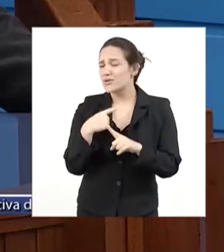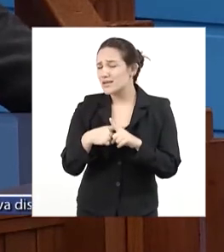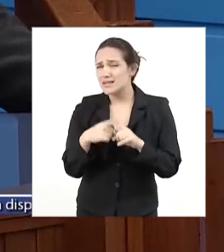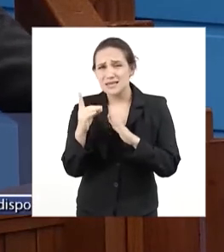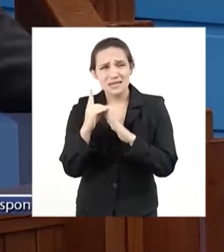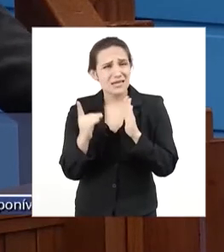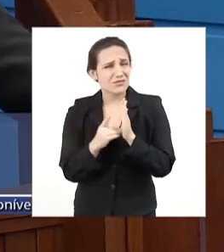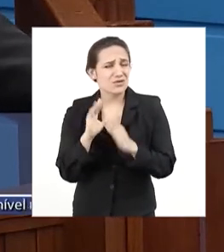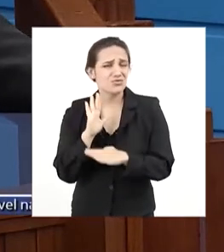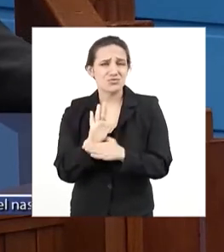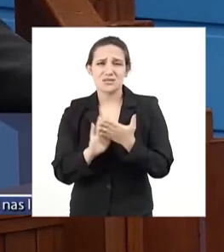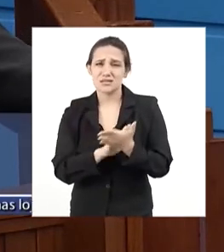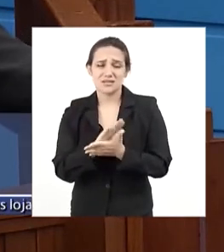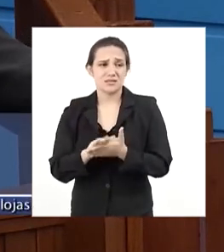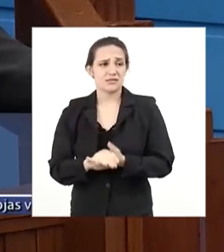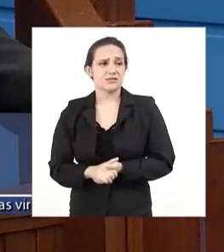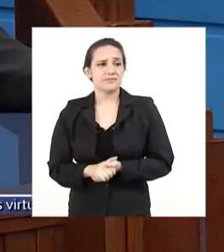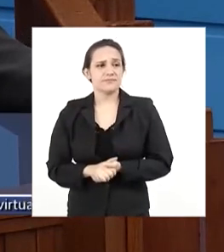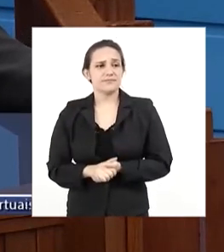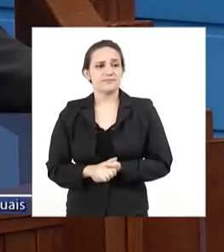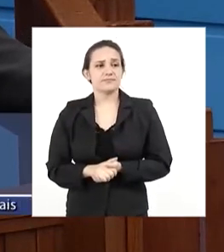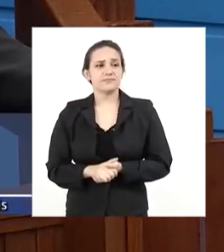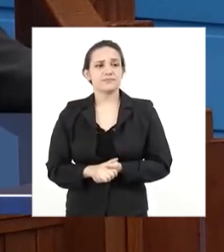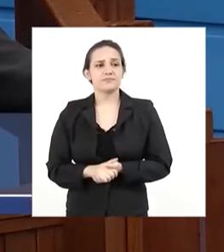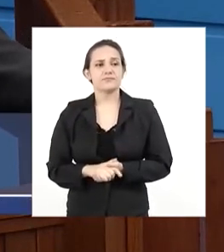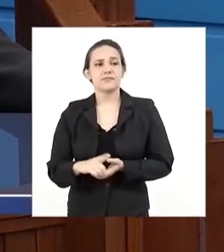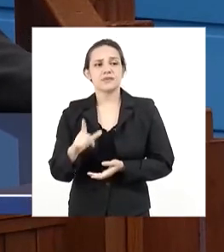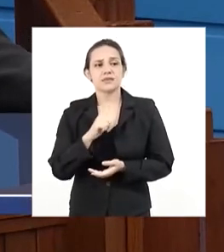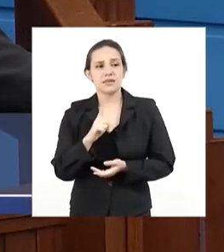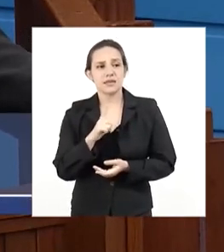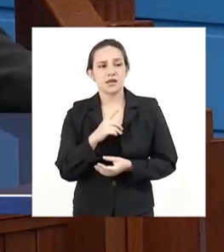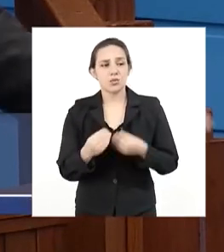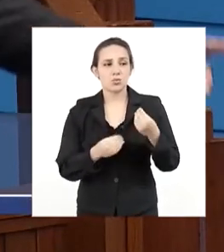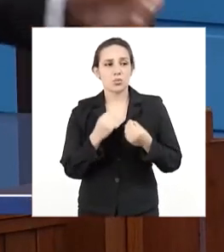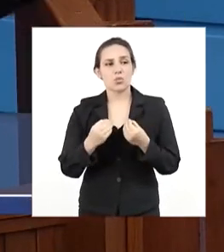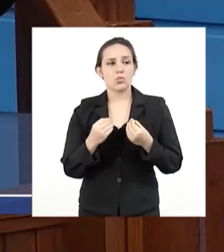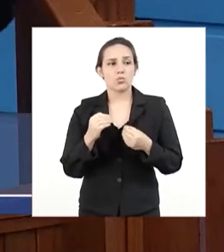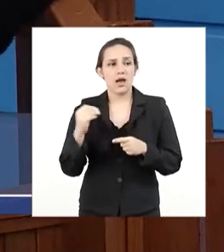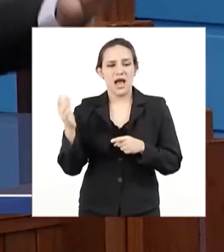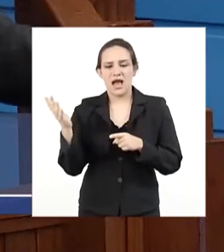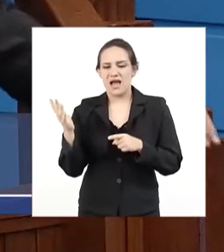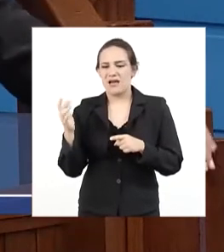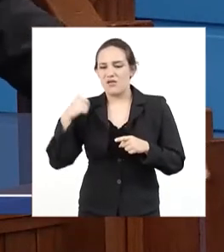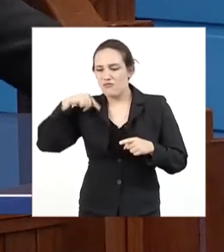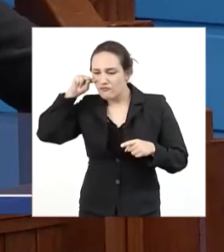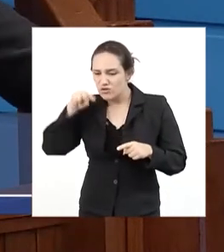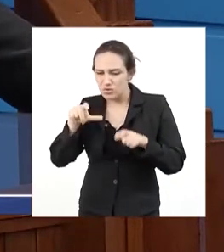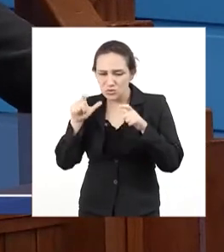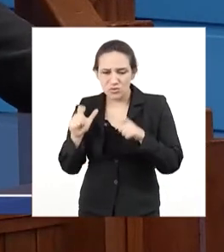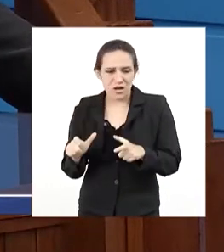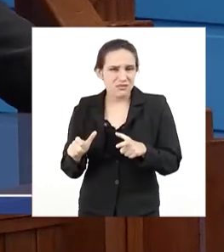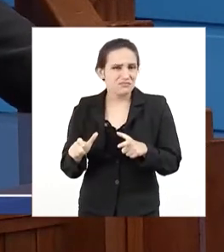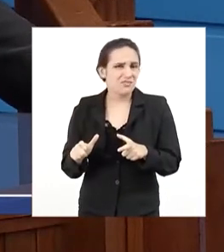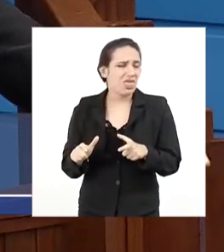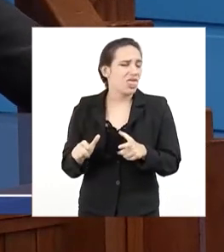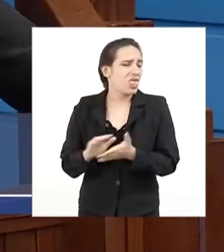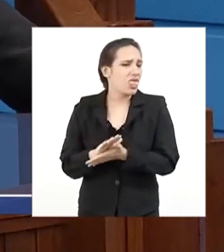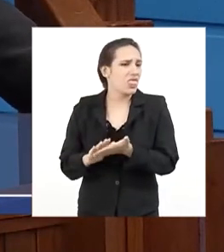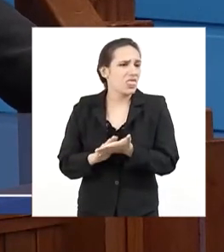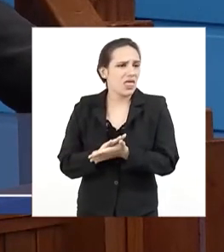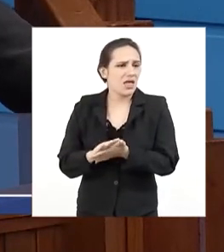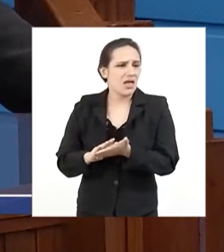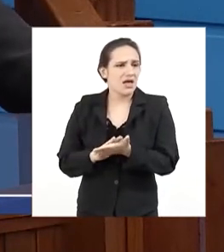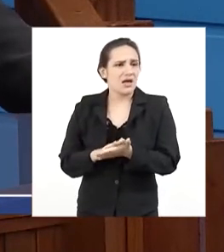Eu vou estar trazendo, dentro das próximas sessões, vídeos do total abandono e vazio, após a reabertura da pesca, no 21,